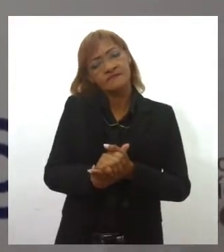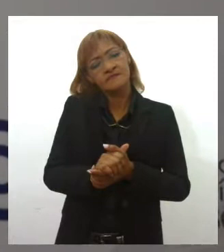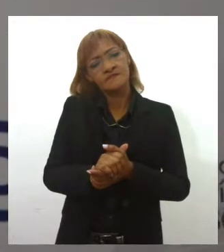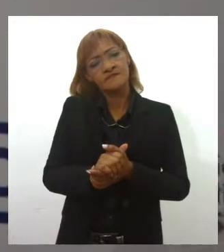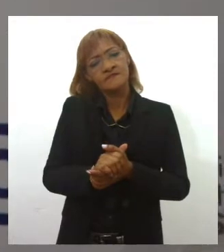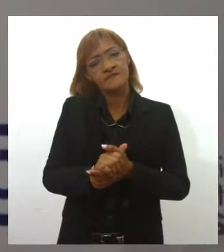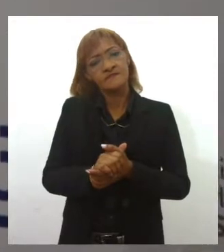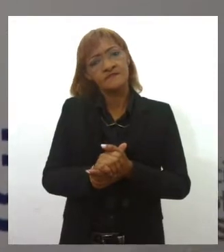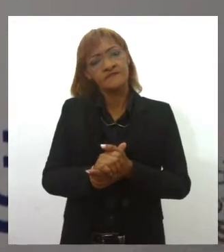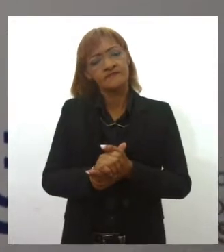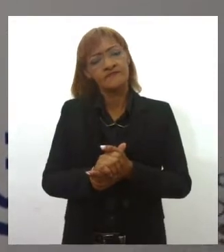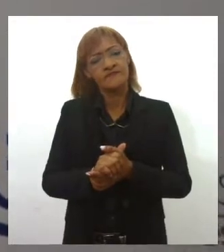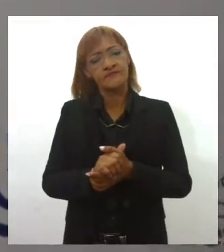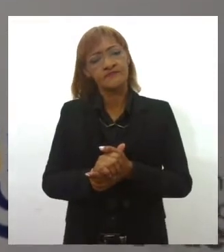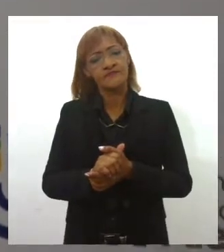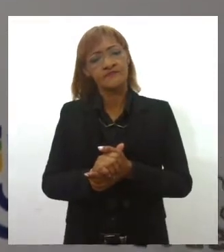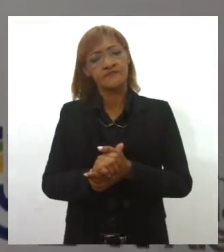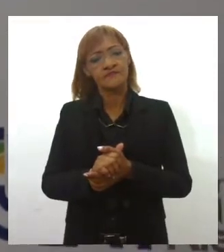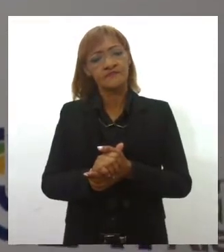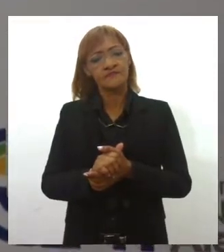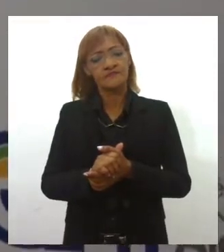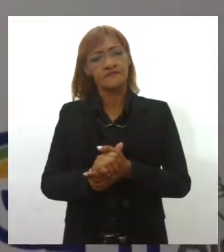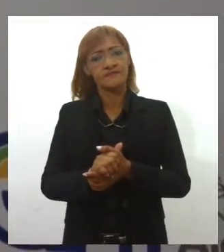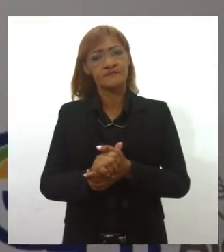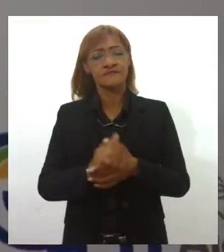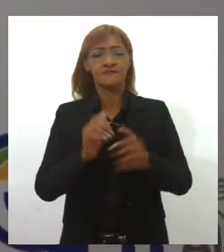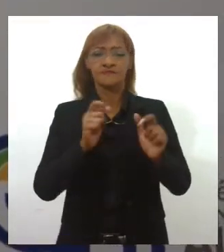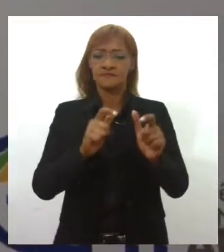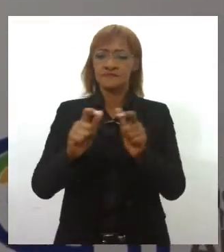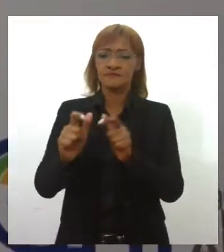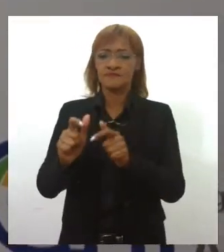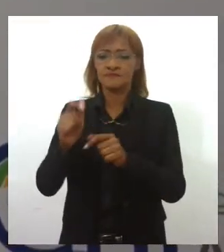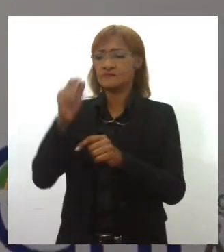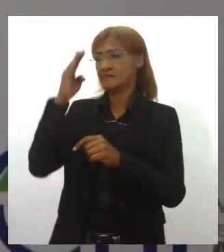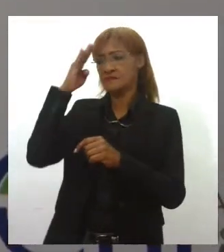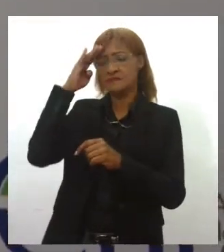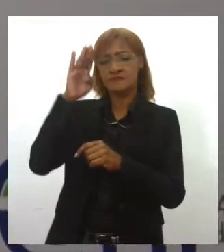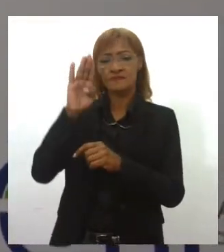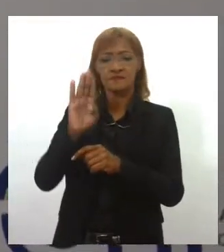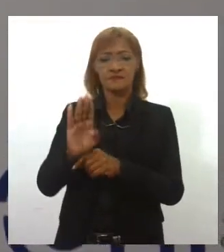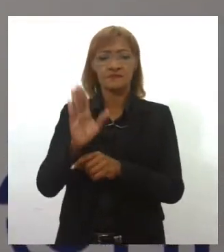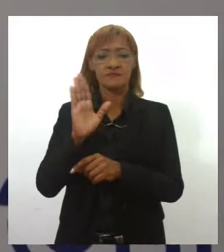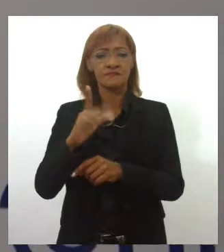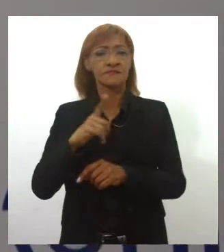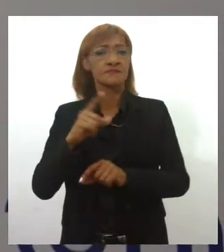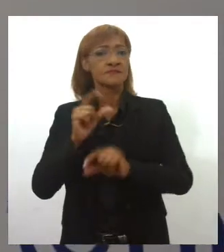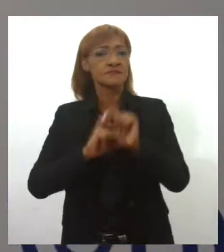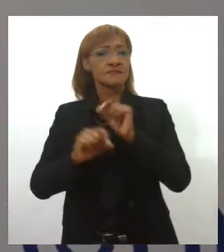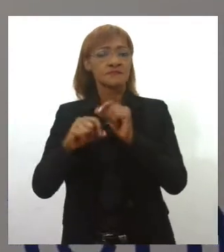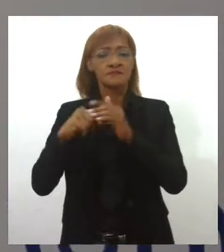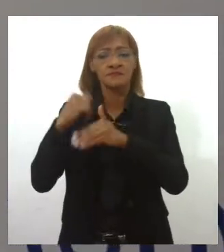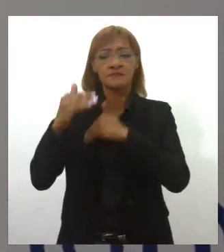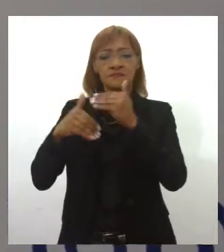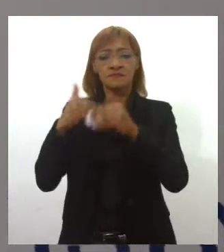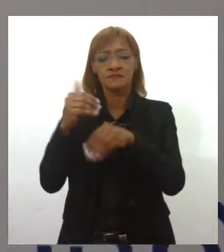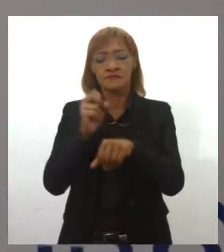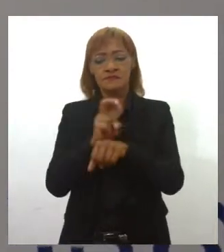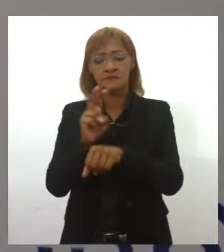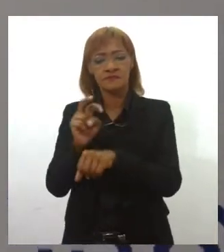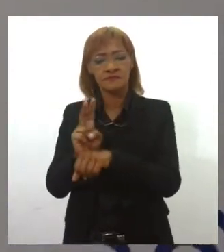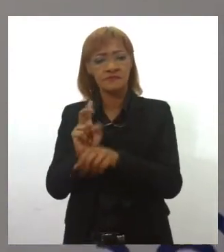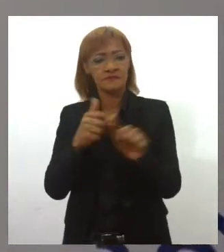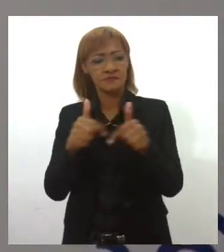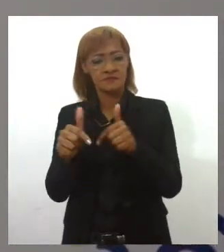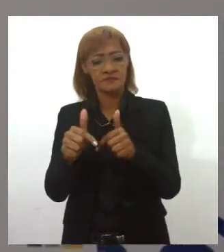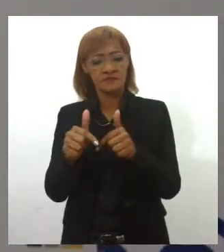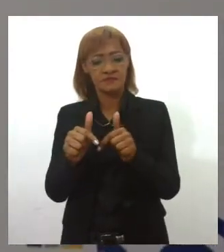nesse tripé social, econômico e ambiental e principalmente apontar um cenário de desenvolvimento, de geração de emprego e renda no pós